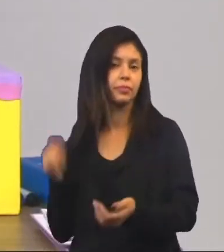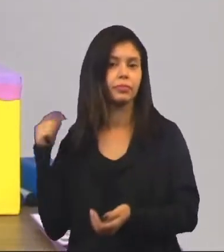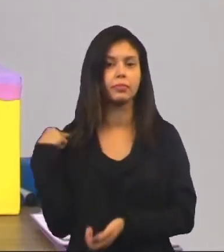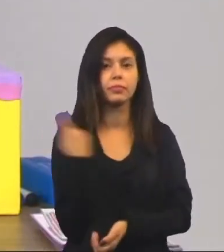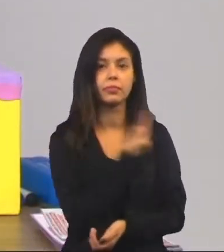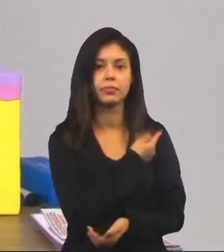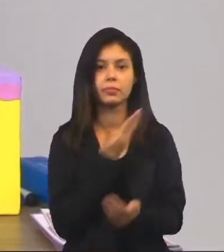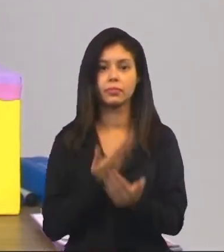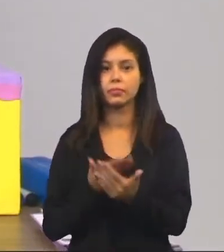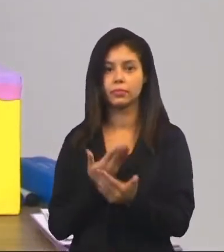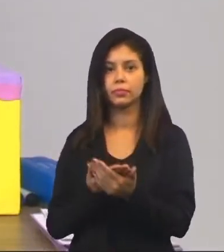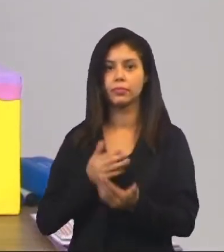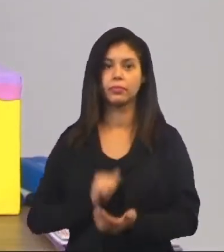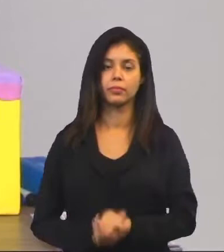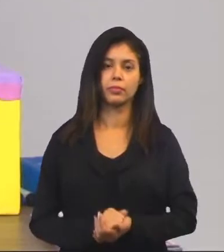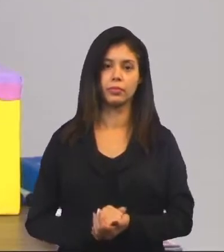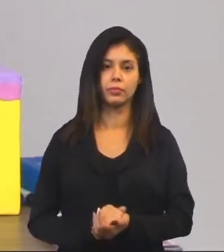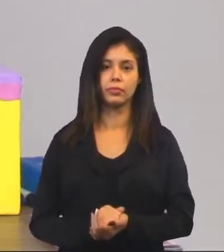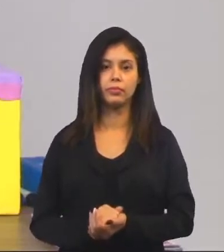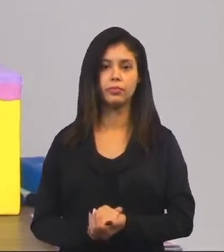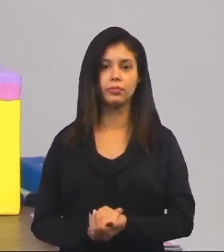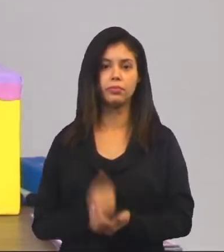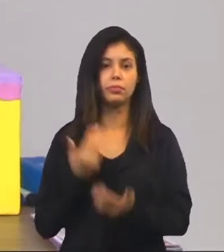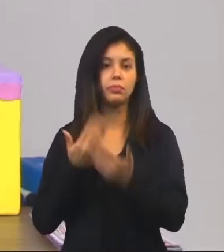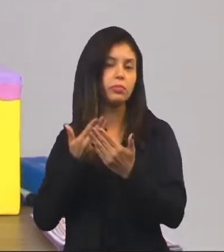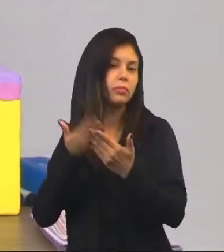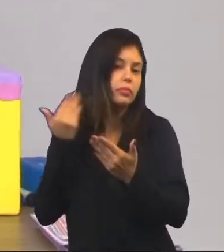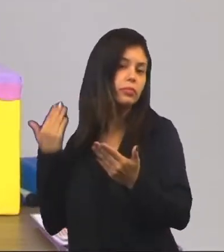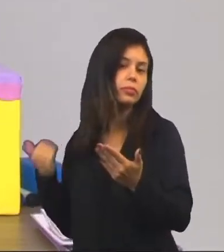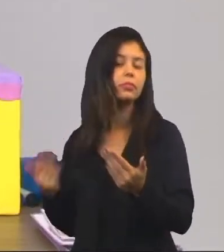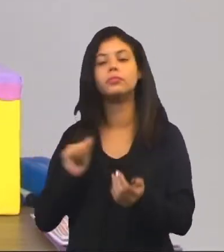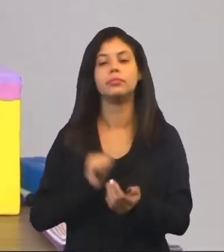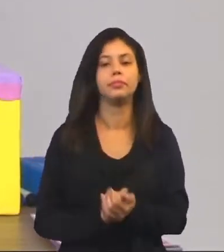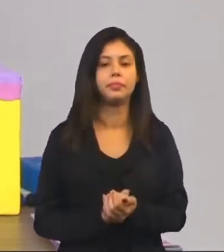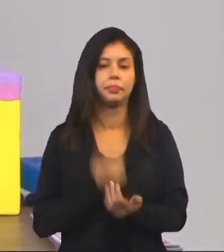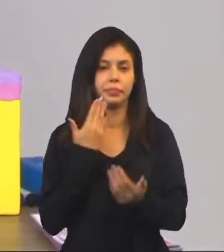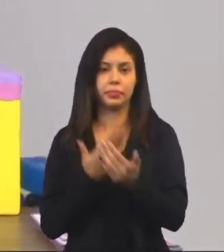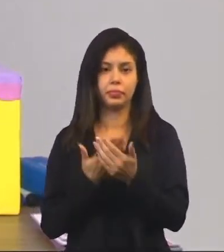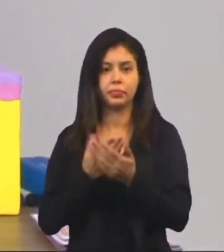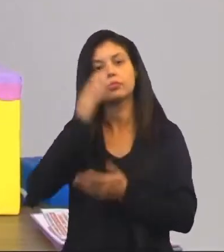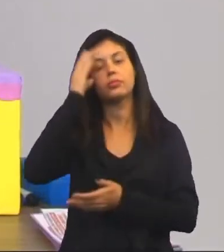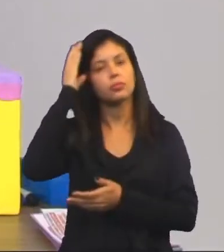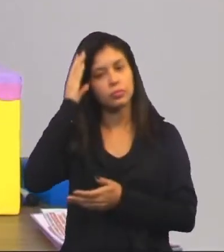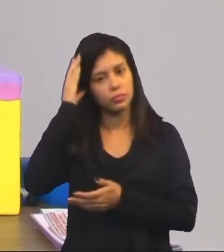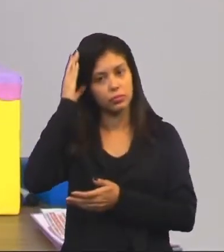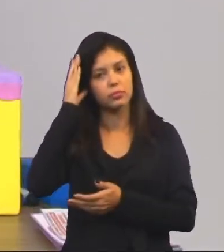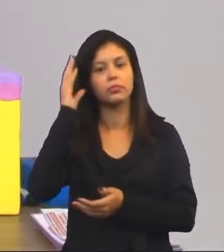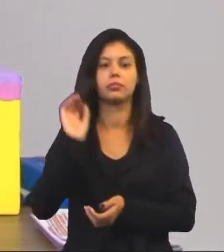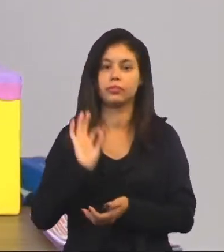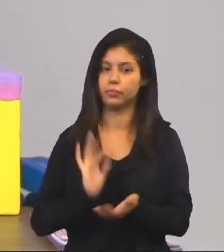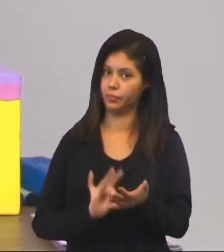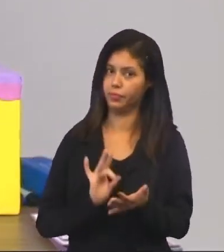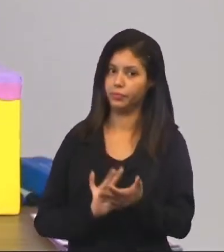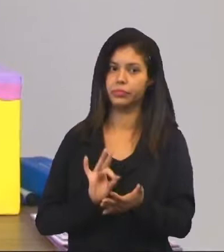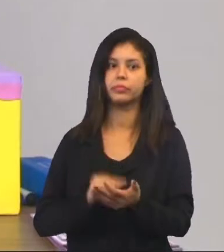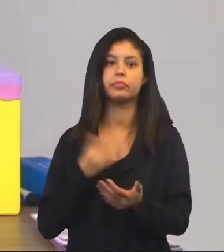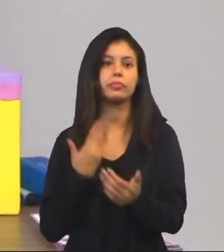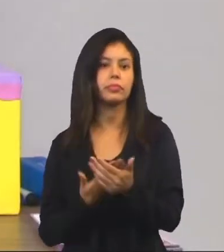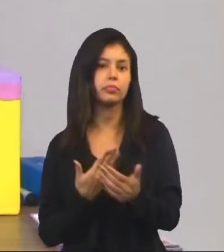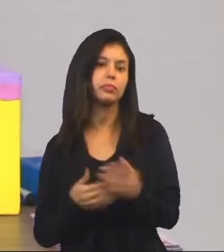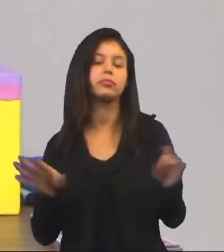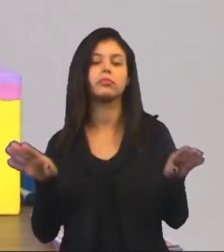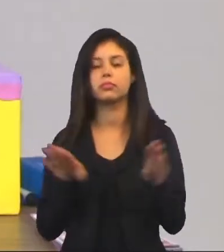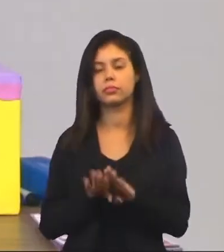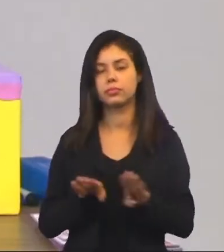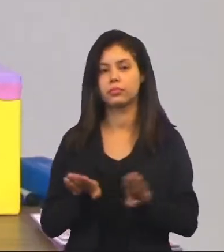nós estudamos sobre uma campanha, nas aulas anteriores, a campanha de conscientização, não é mesmo? Estudamos